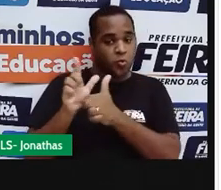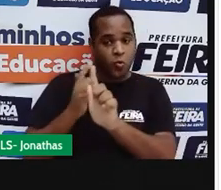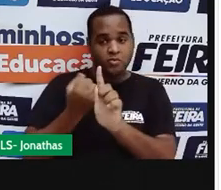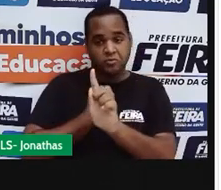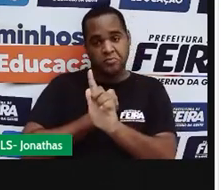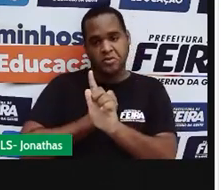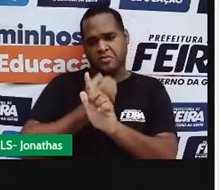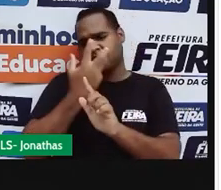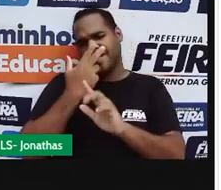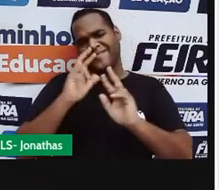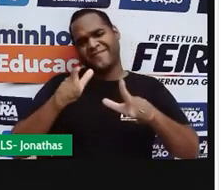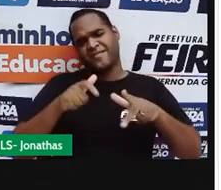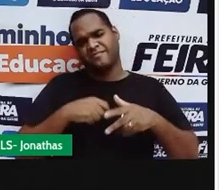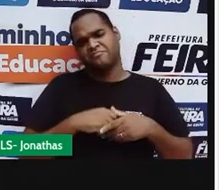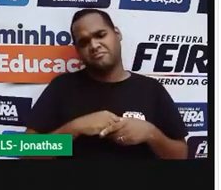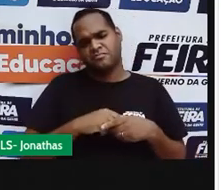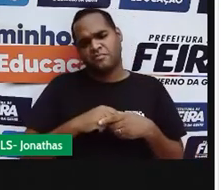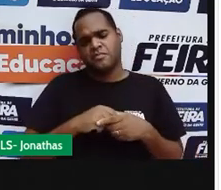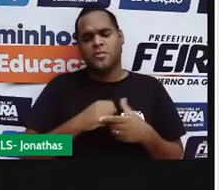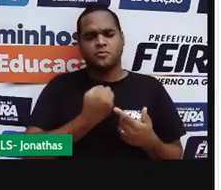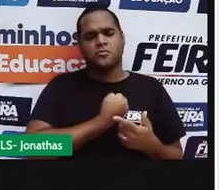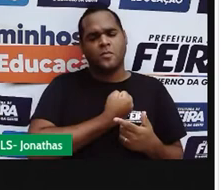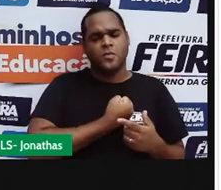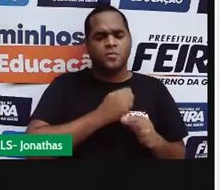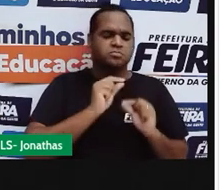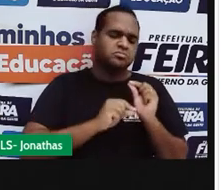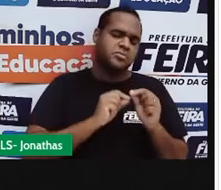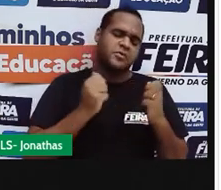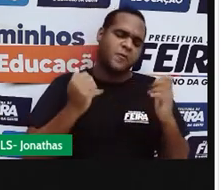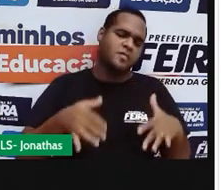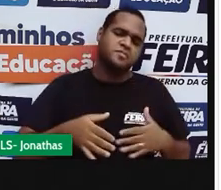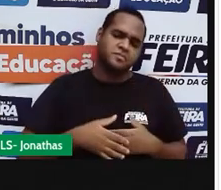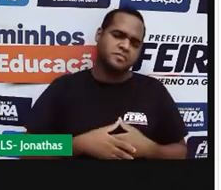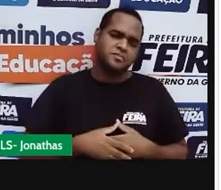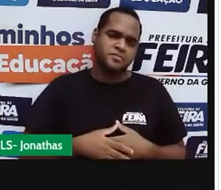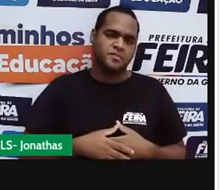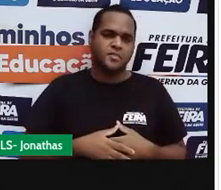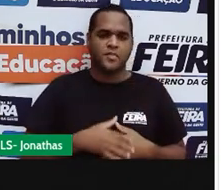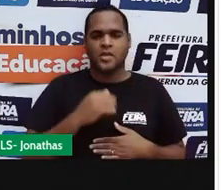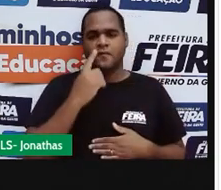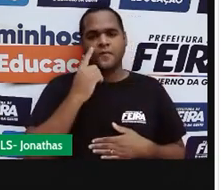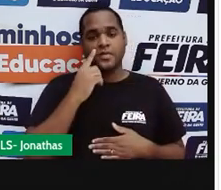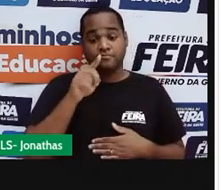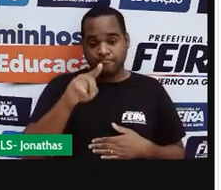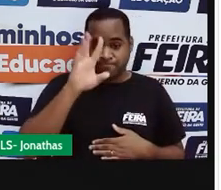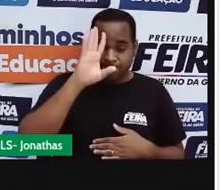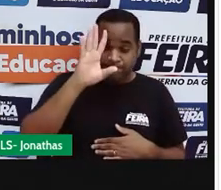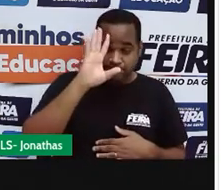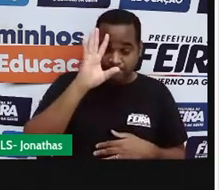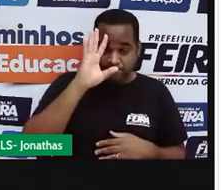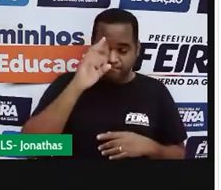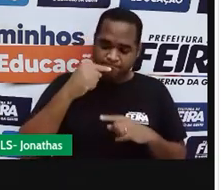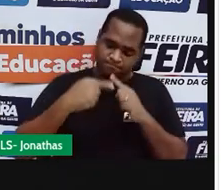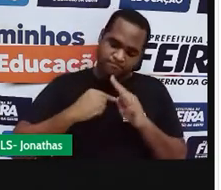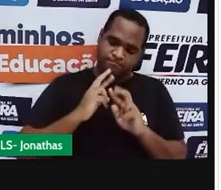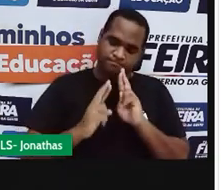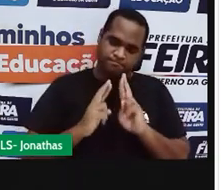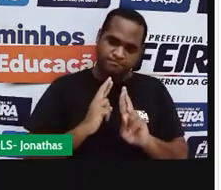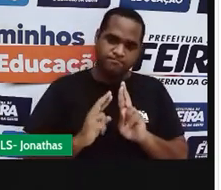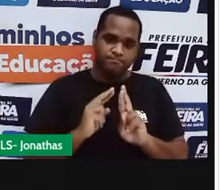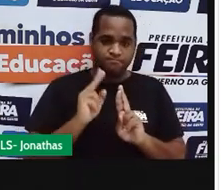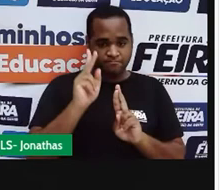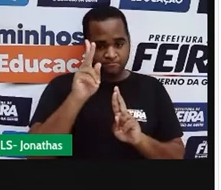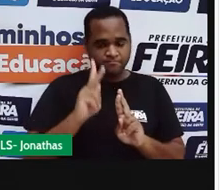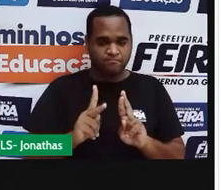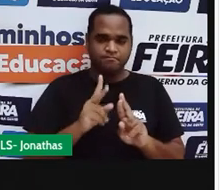aparecem também. Que número é esse? Aí, eu queria que você começasse a pensar e respondesse isso para você